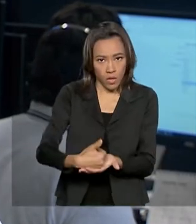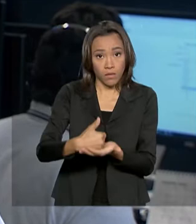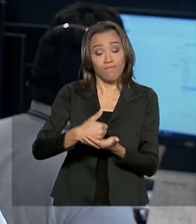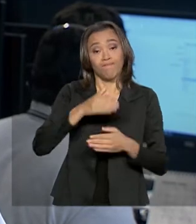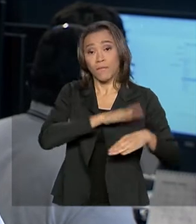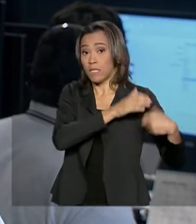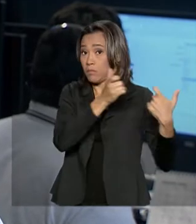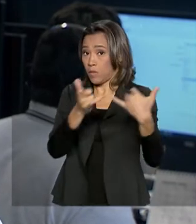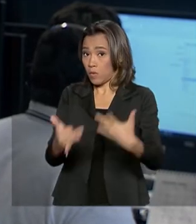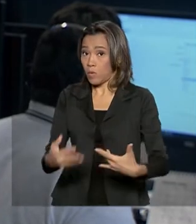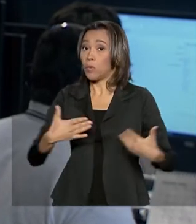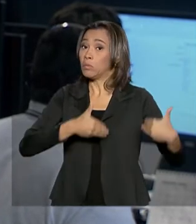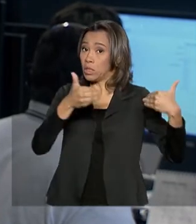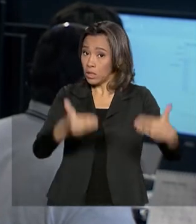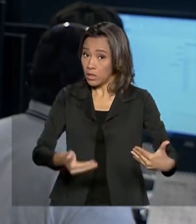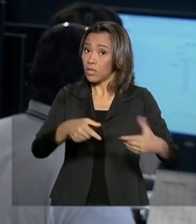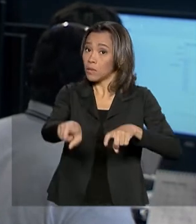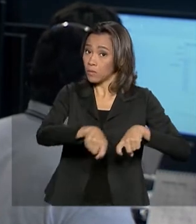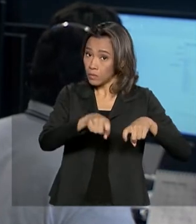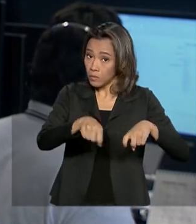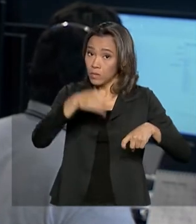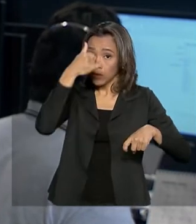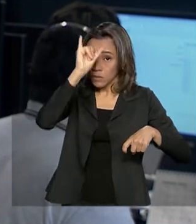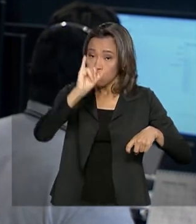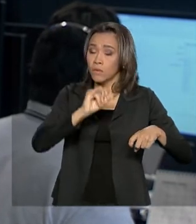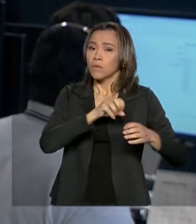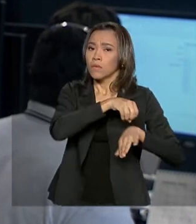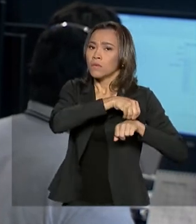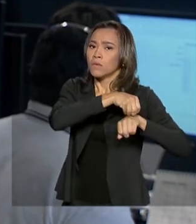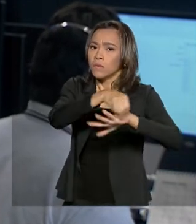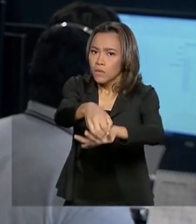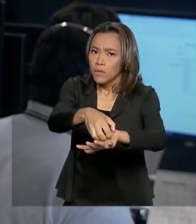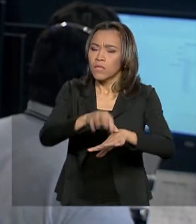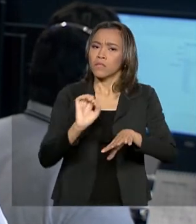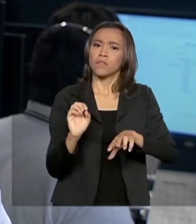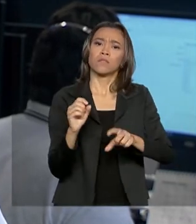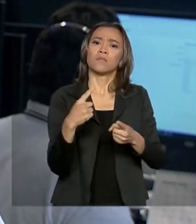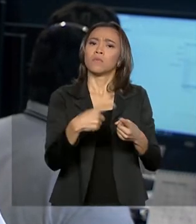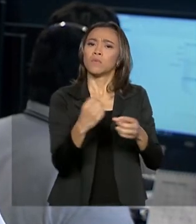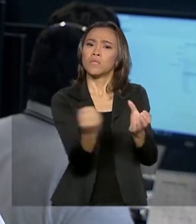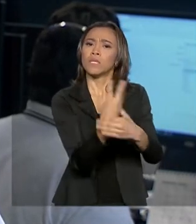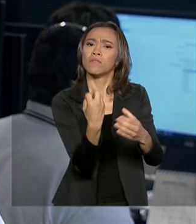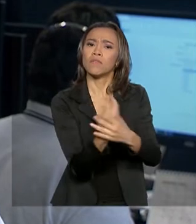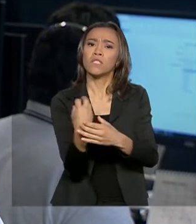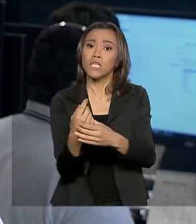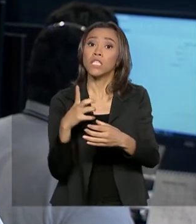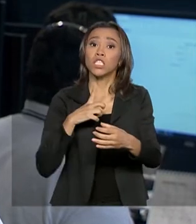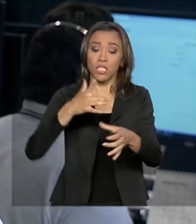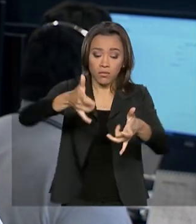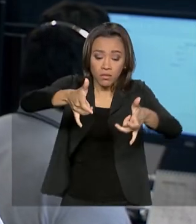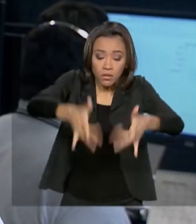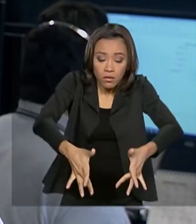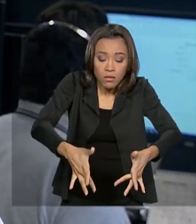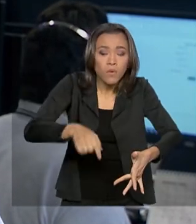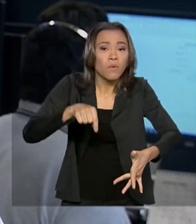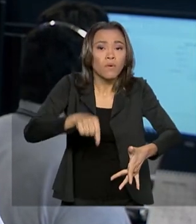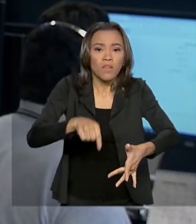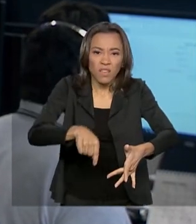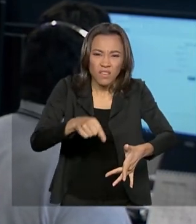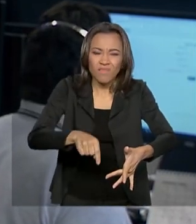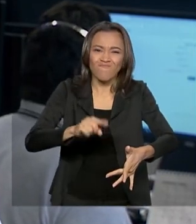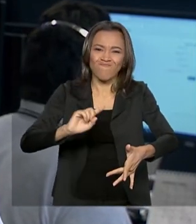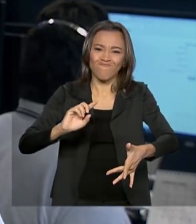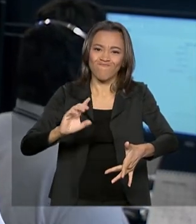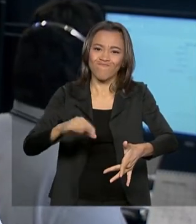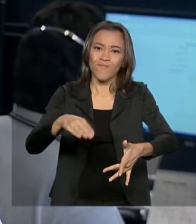Agricultura, as análises feitas nos produtos Belo Horizontina e Capixaba confirmaram a presença de dois contaminantes,